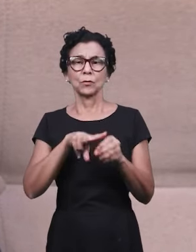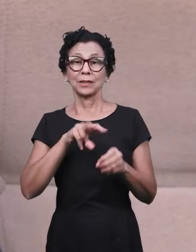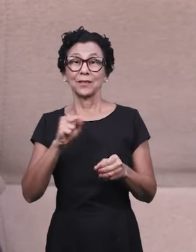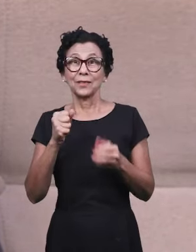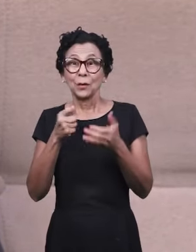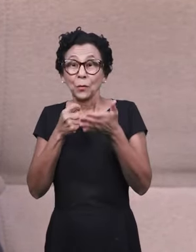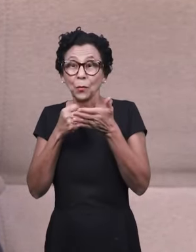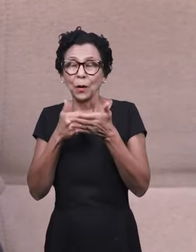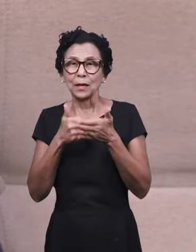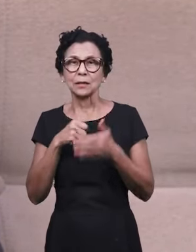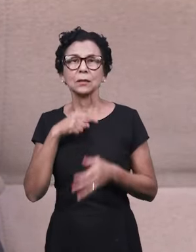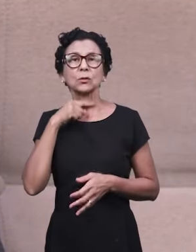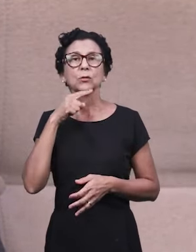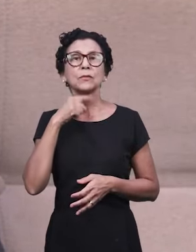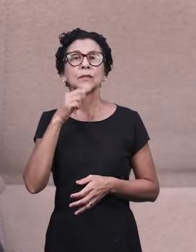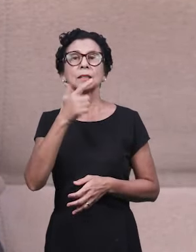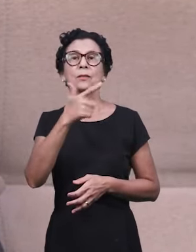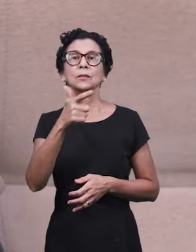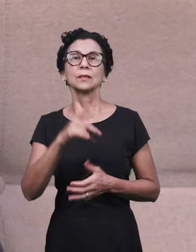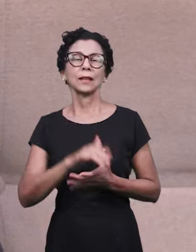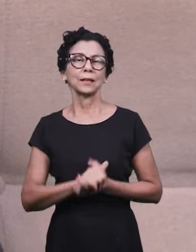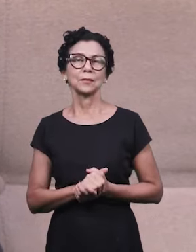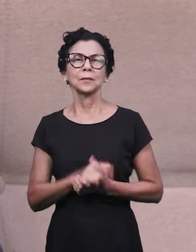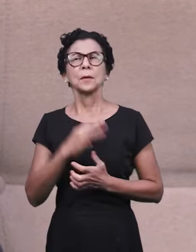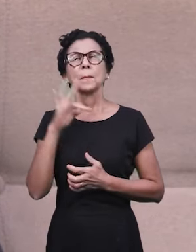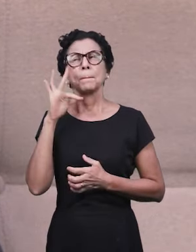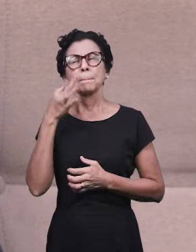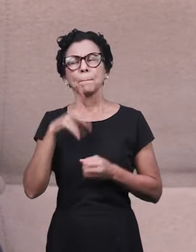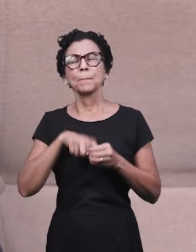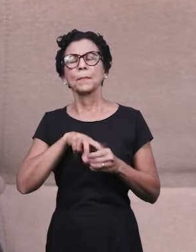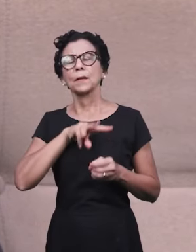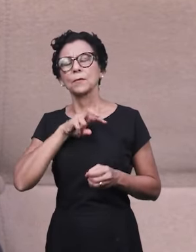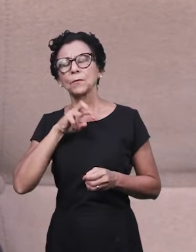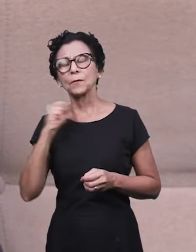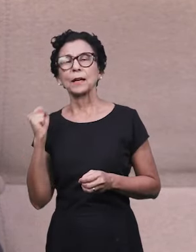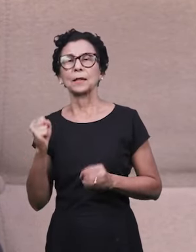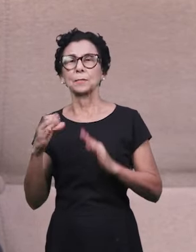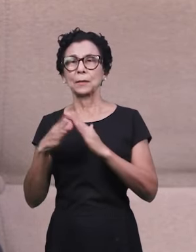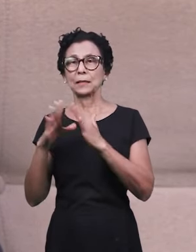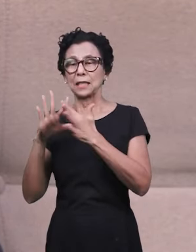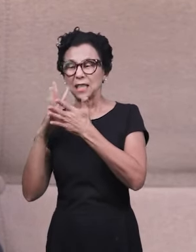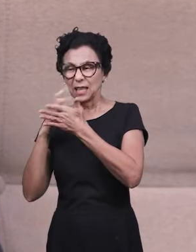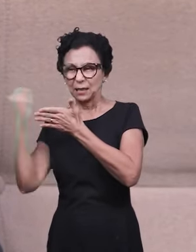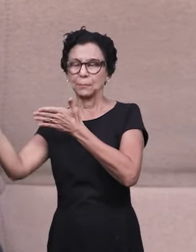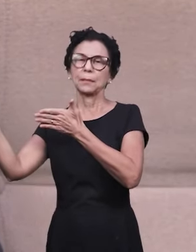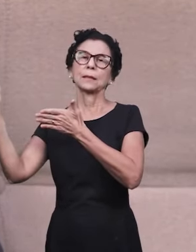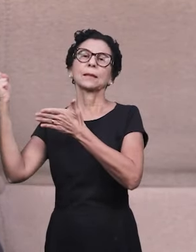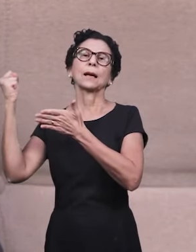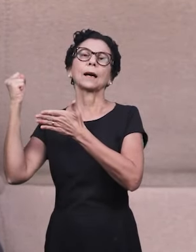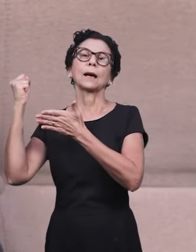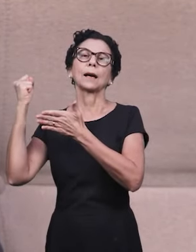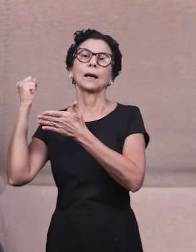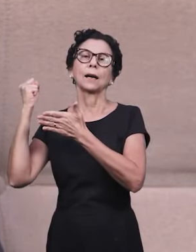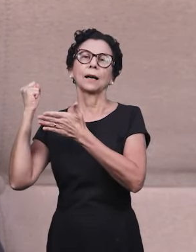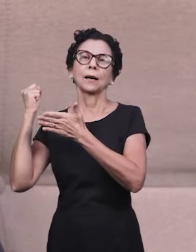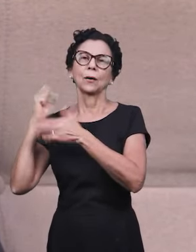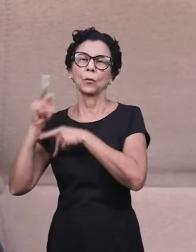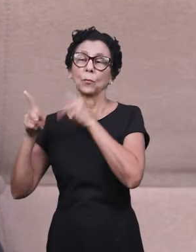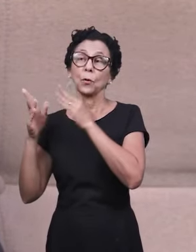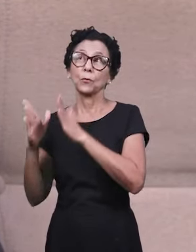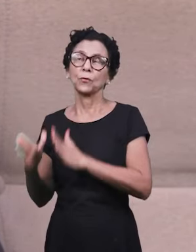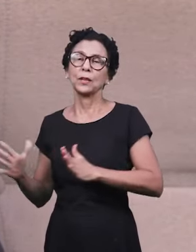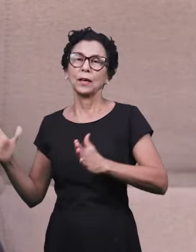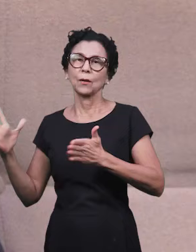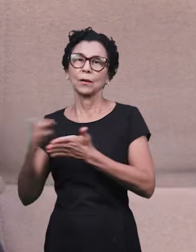às portas e em breve voltará para levar, arrebatar a igreja fiel